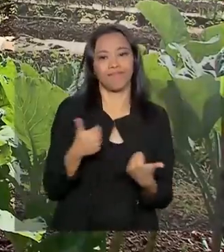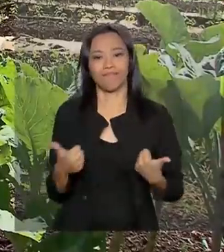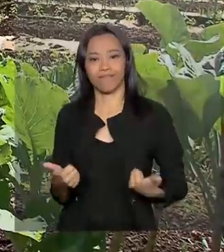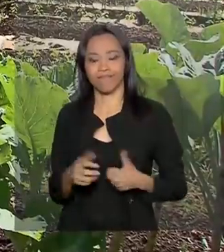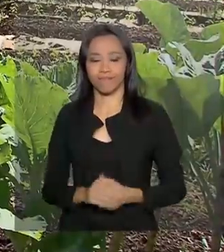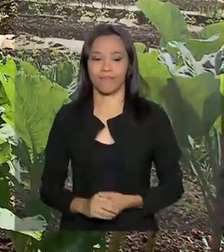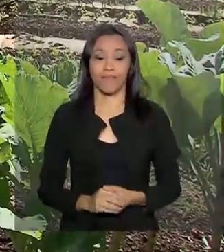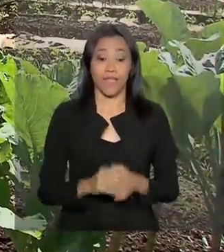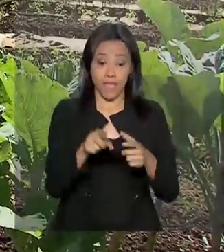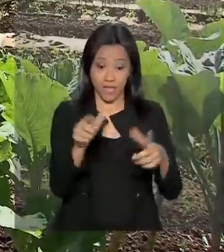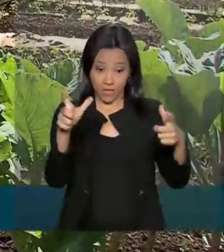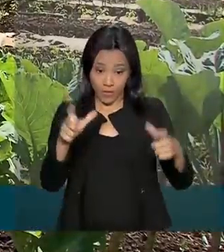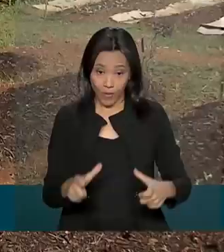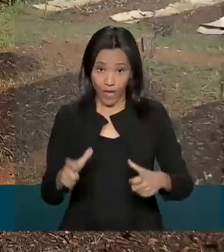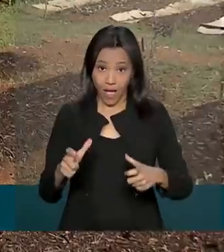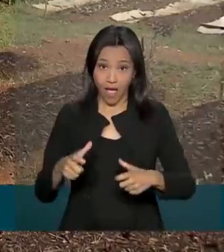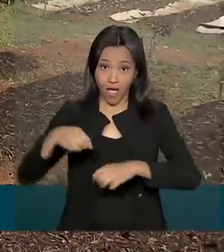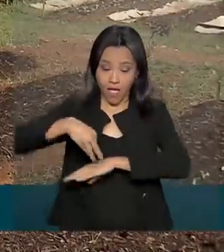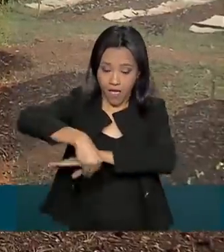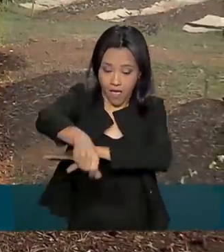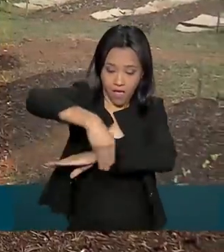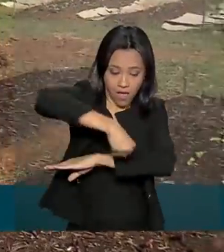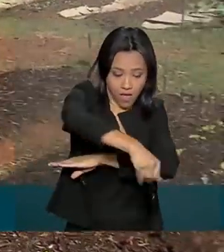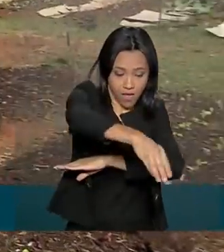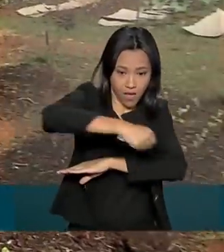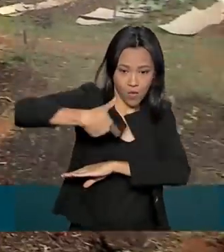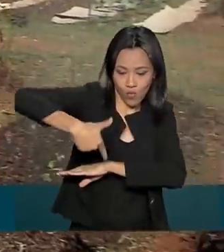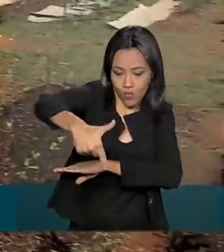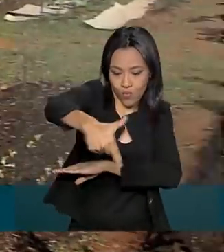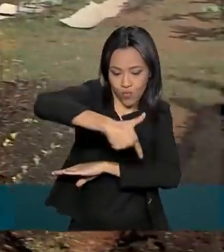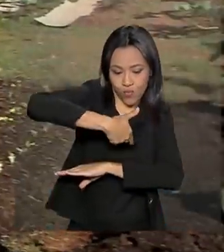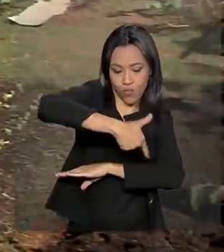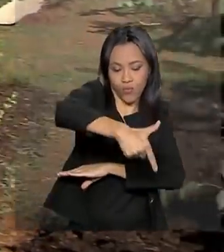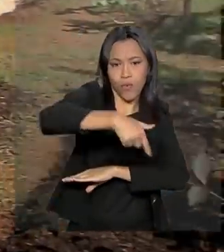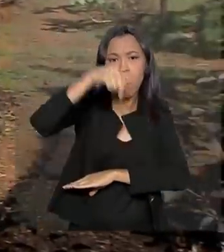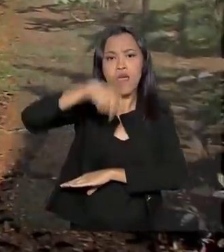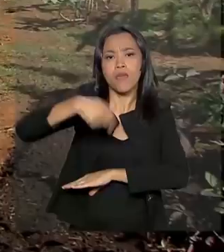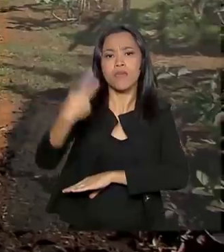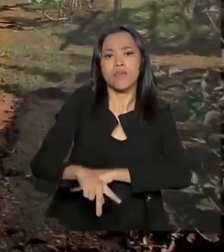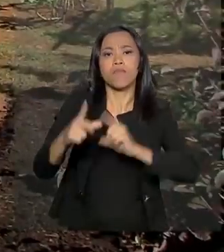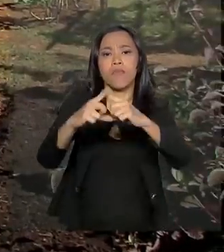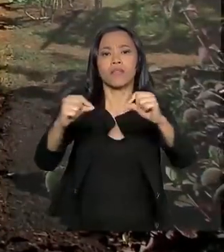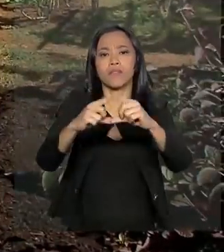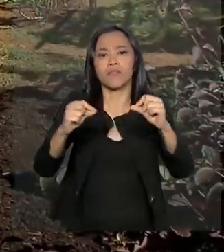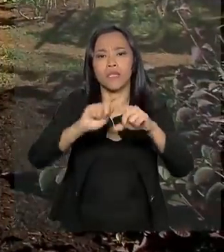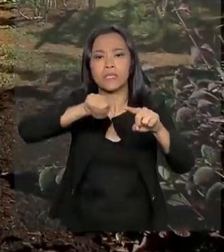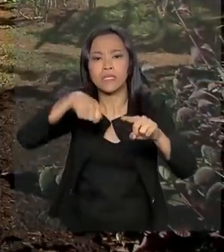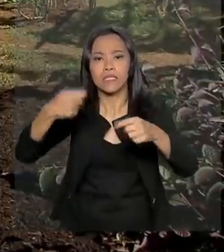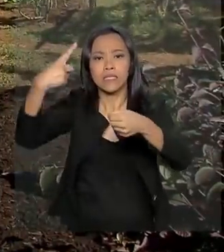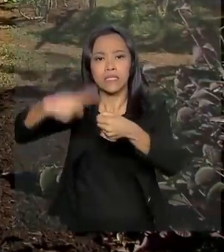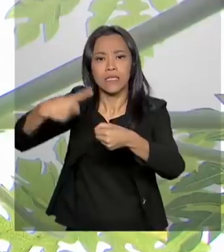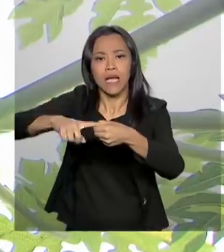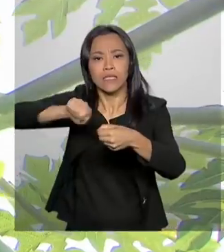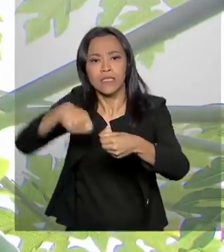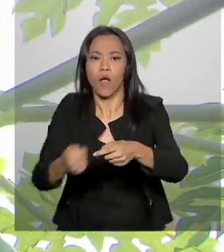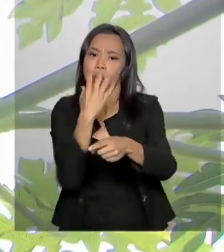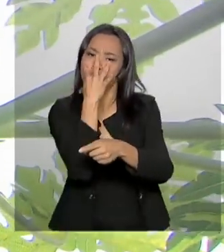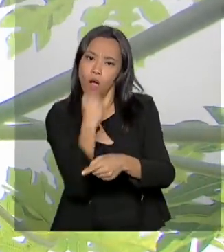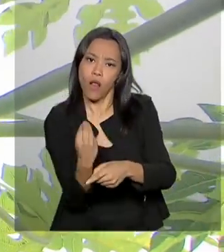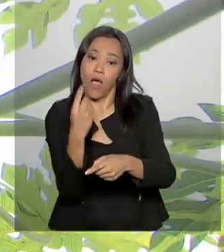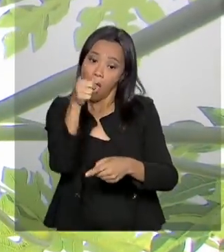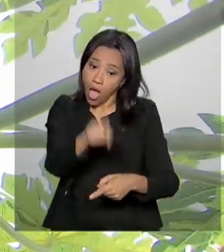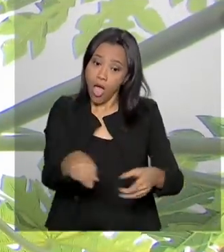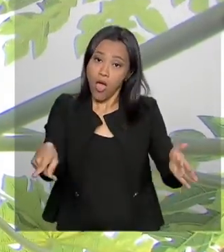Esta horta comunitária fica em área residencial do Guará, a 15 quilômetros de Brasília. O terreno é do governo do Distrito